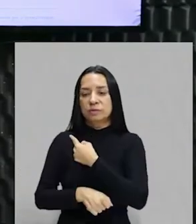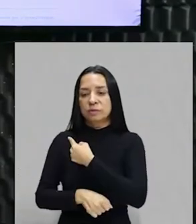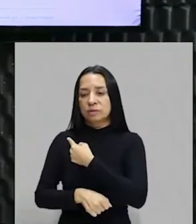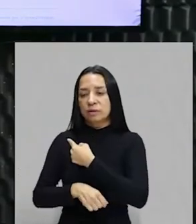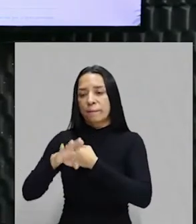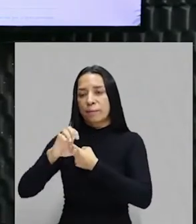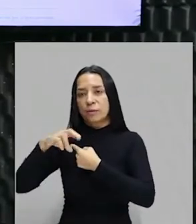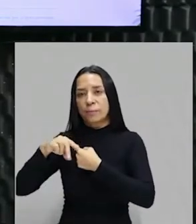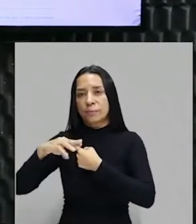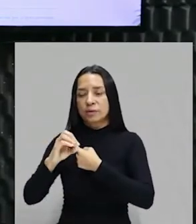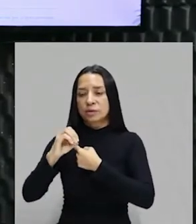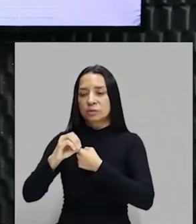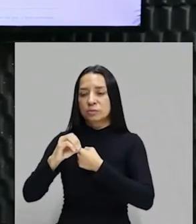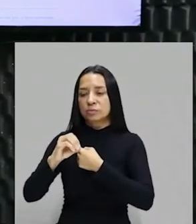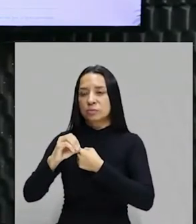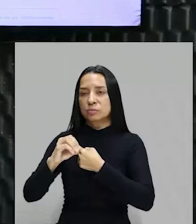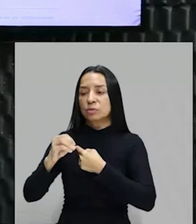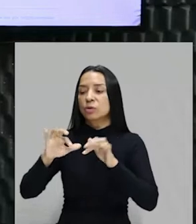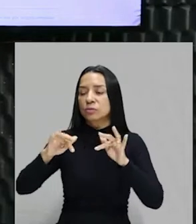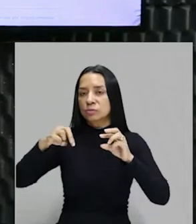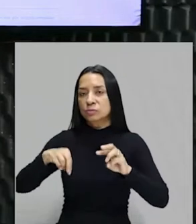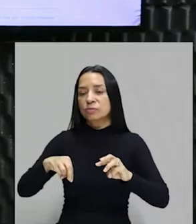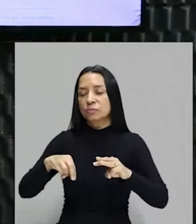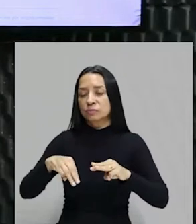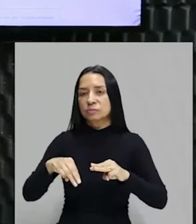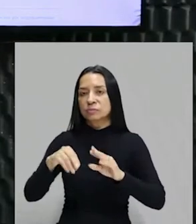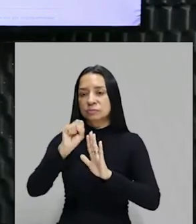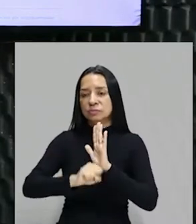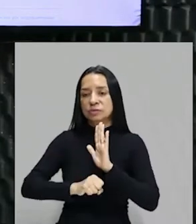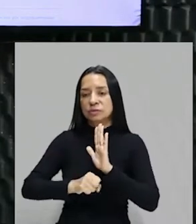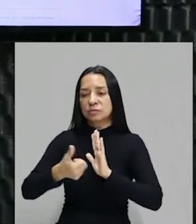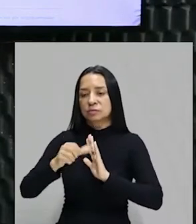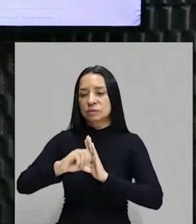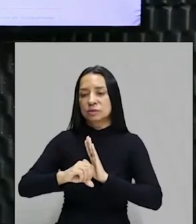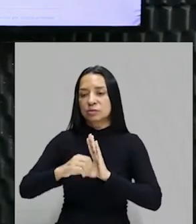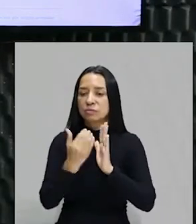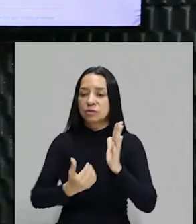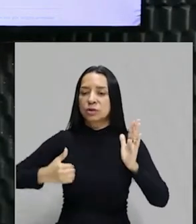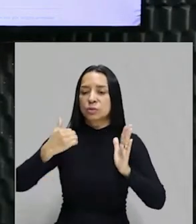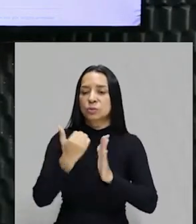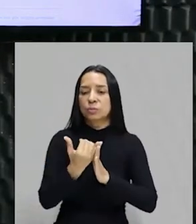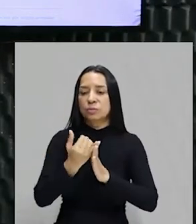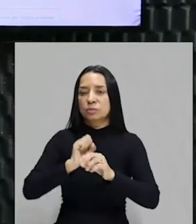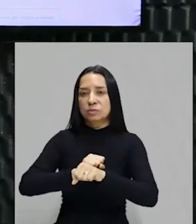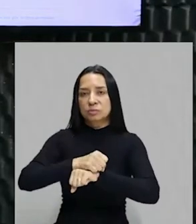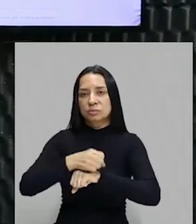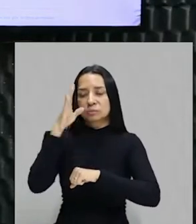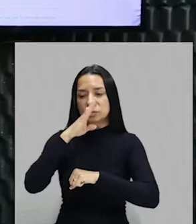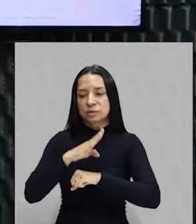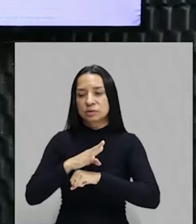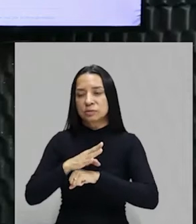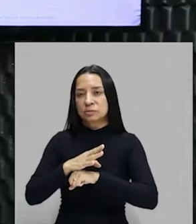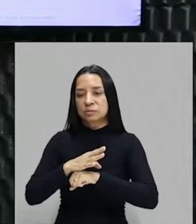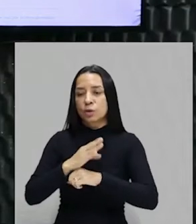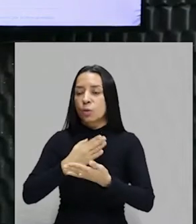Almeida, no final do século XIX, supera esse academicismo brasileiro. A partir da leitura visual do quadro, a gente vai